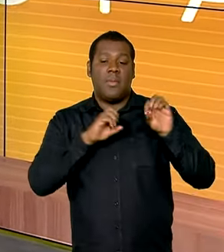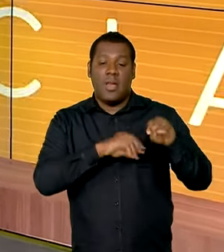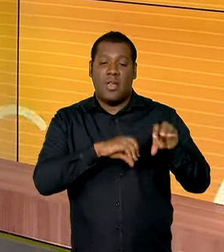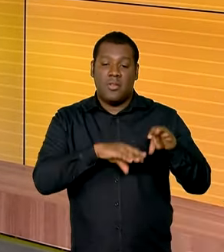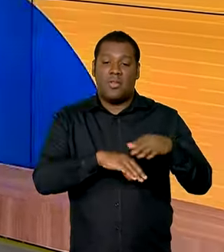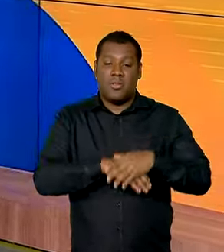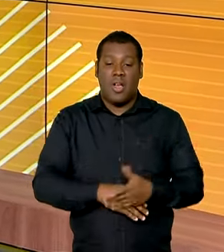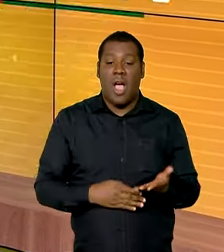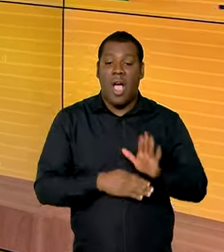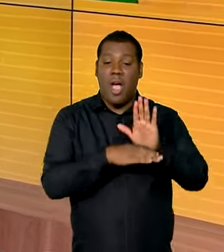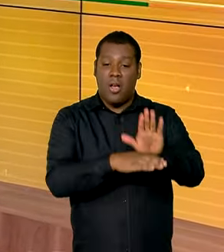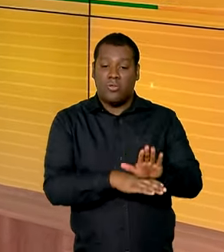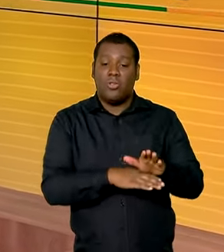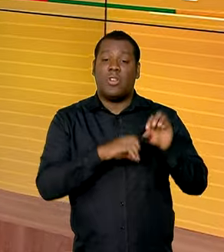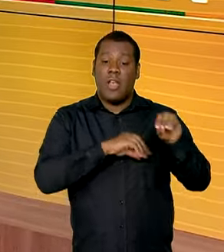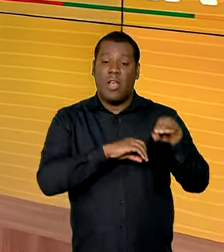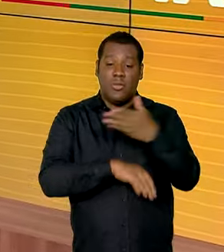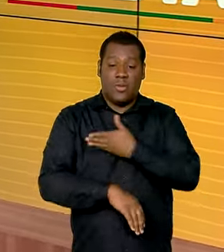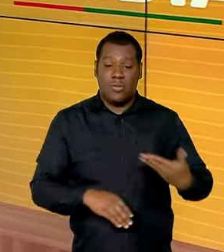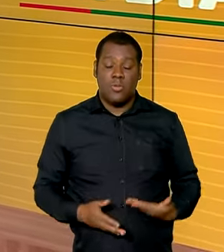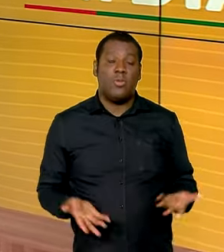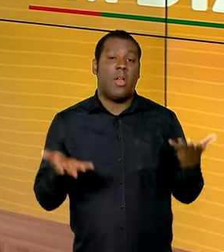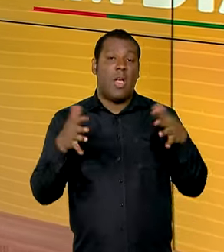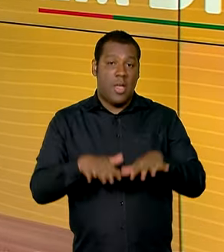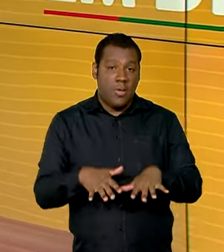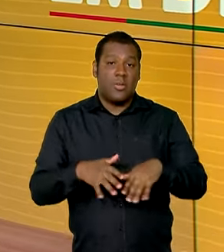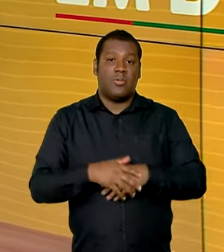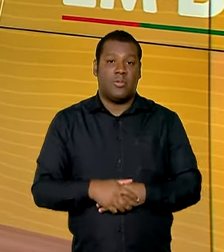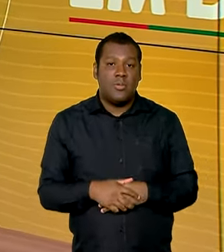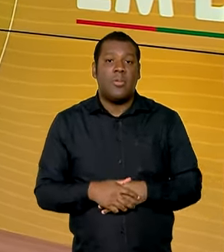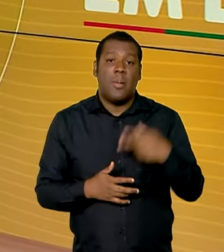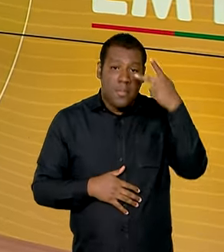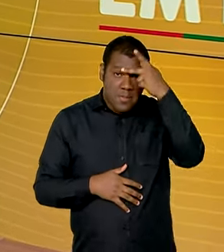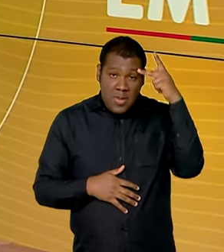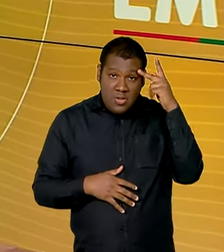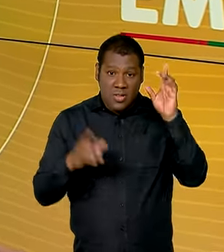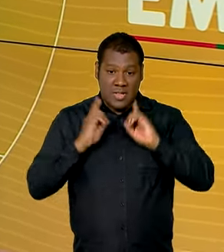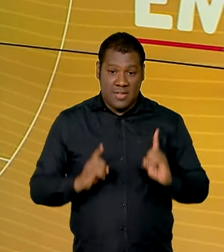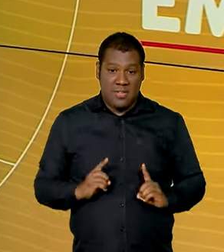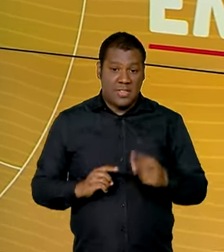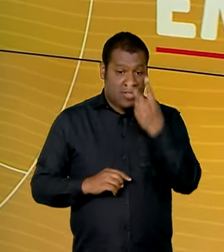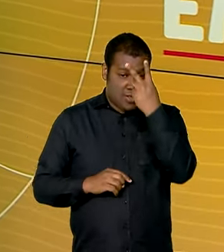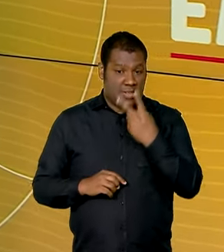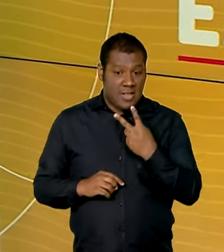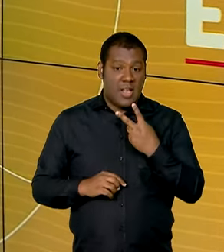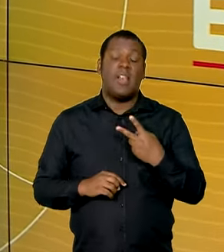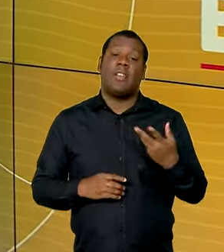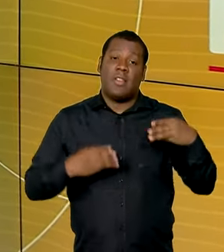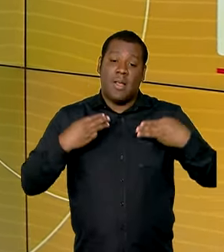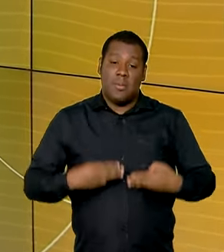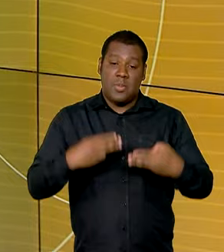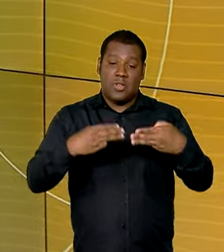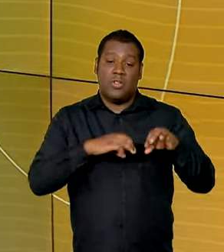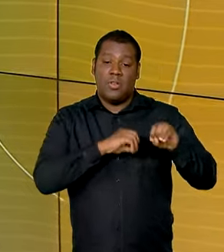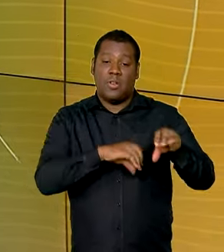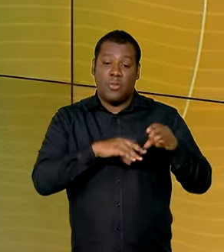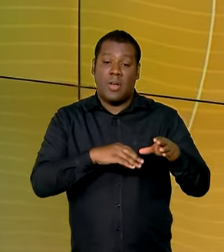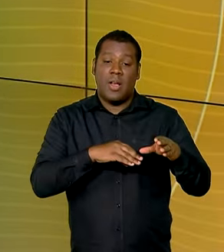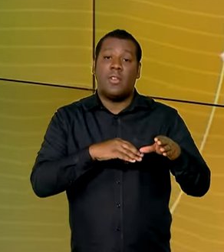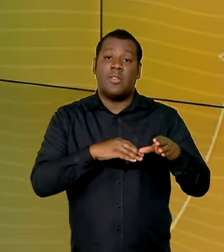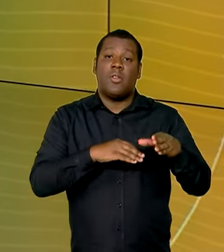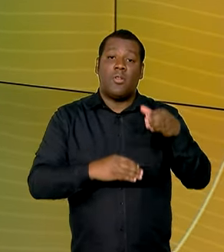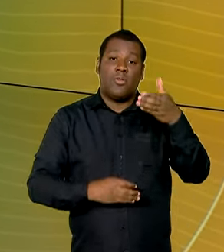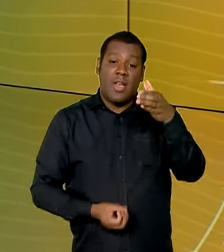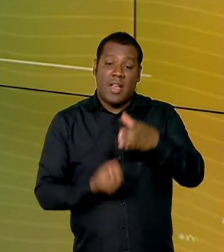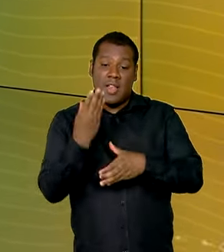mais inclusivo para os estudantes com deficiência visual o Ministério da Educação vai distribuir livros didáticos impressos em